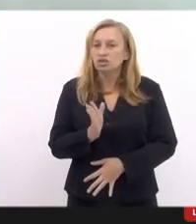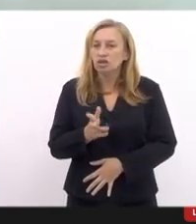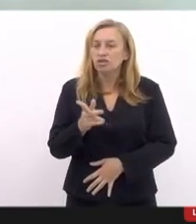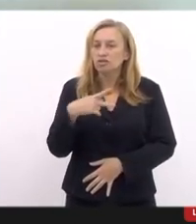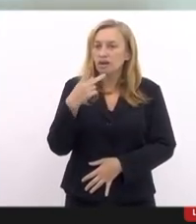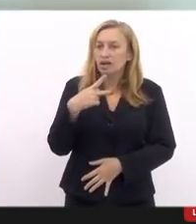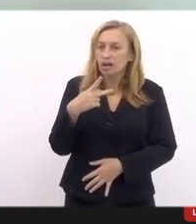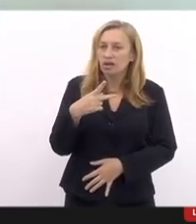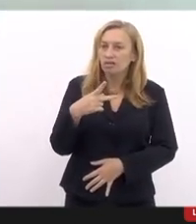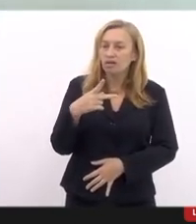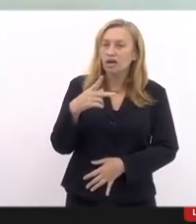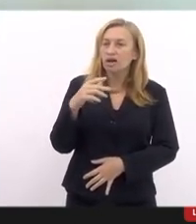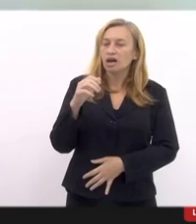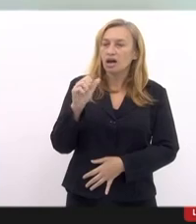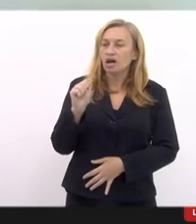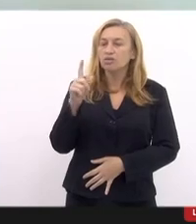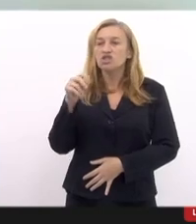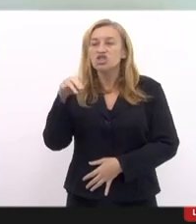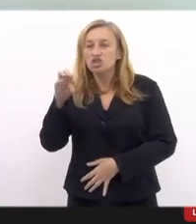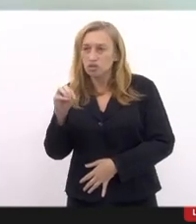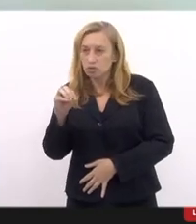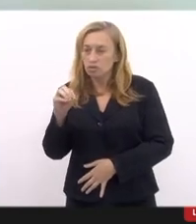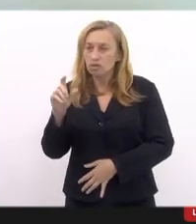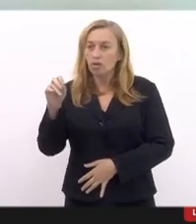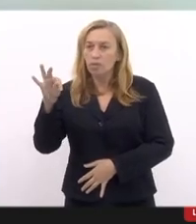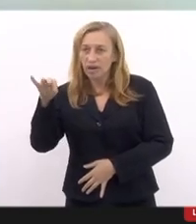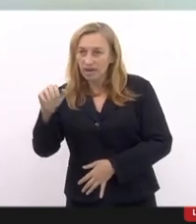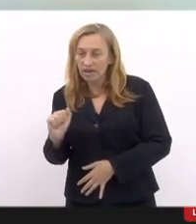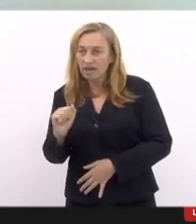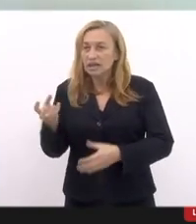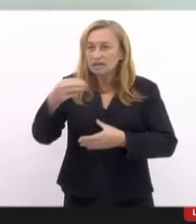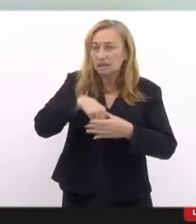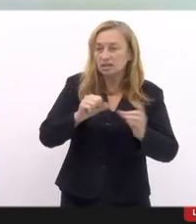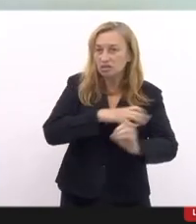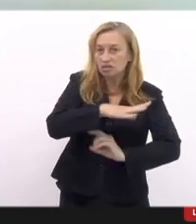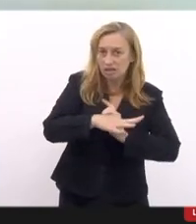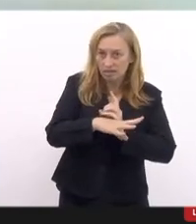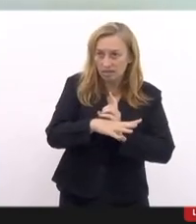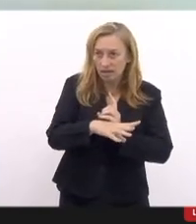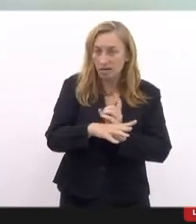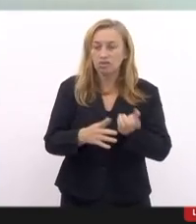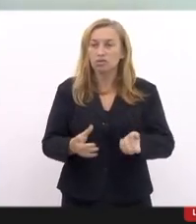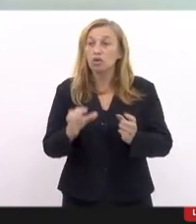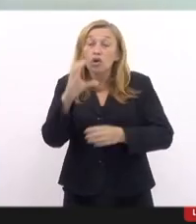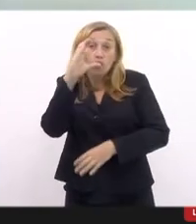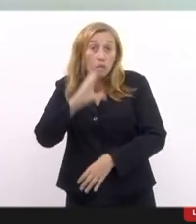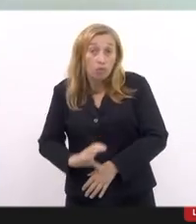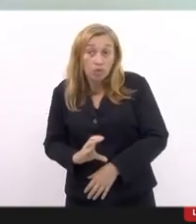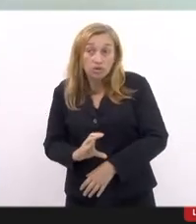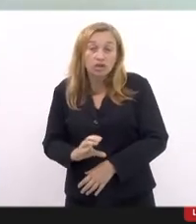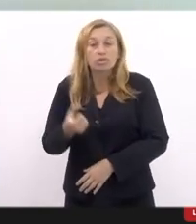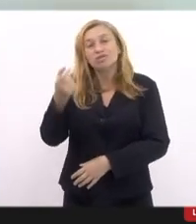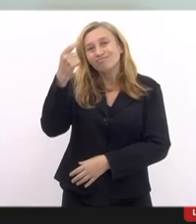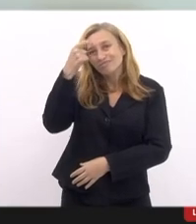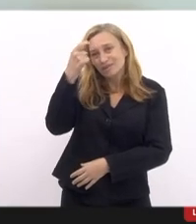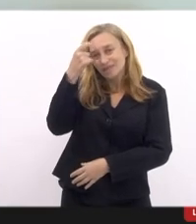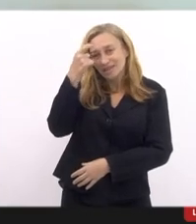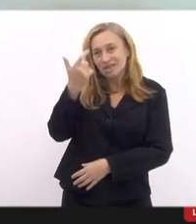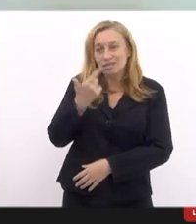seu livro, é algo que já está tão disseminado na sociedade que muitas vezes estarta comportamentos inconscientes